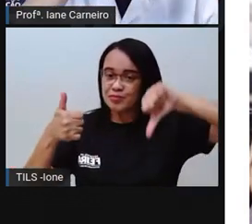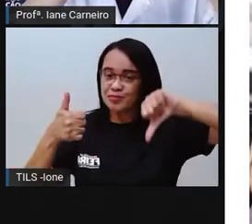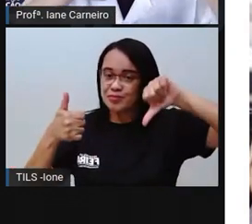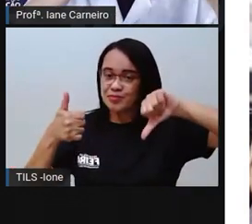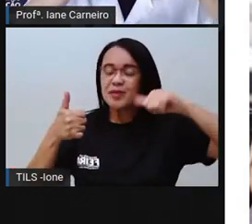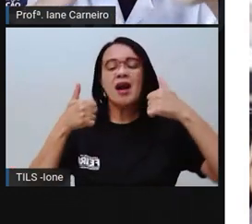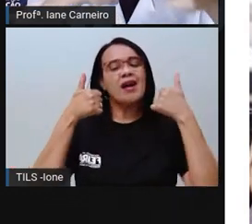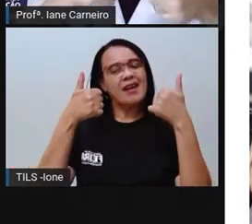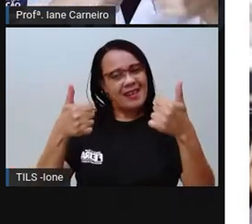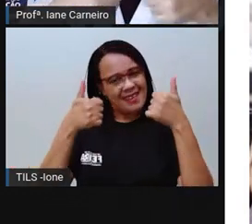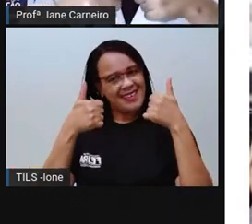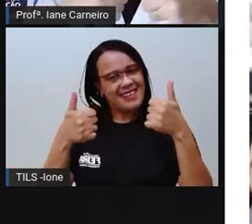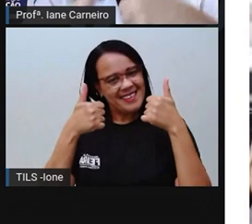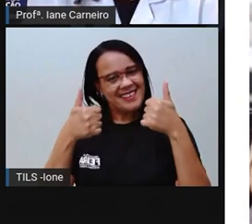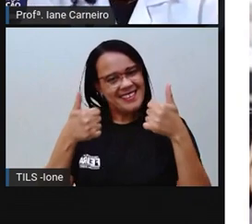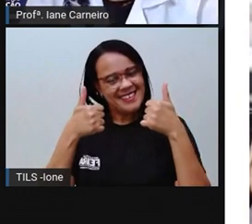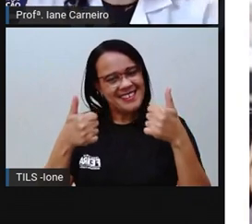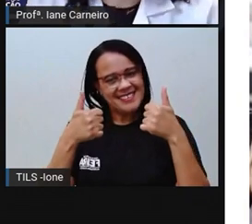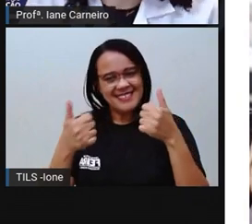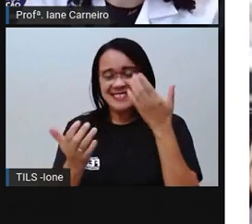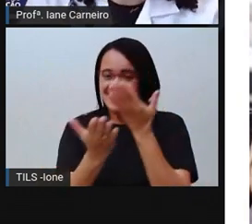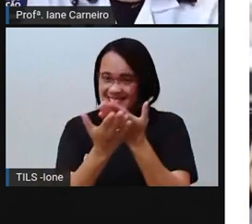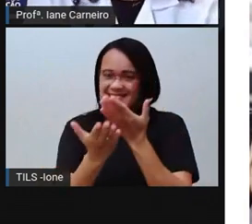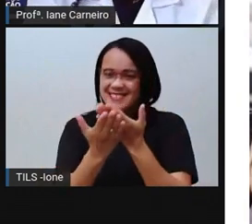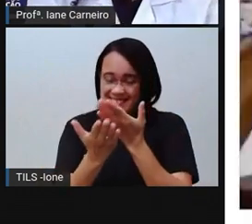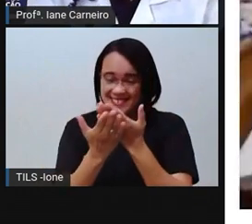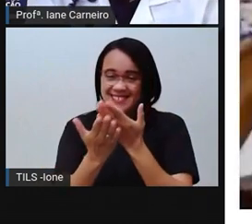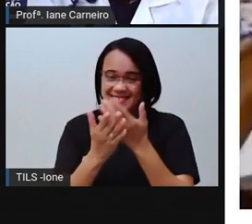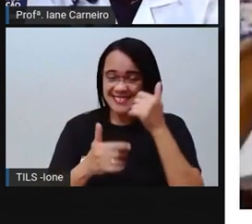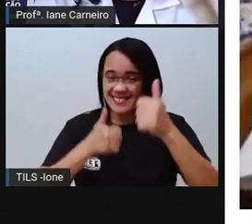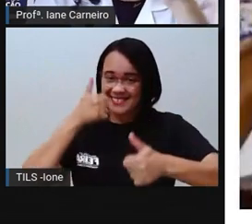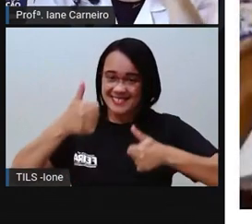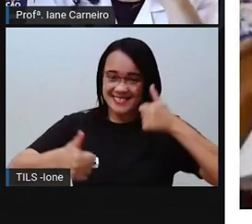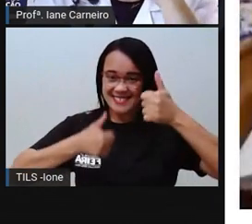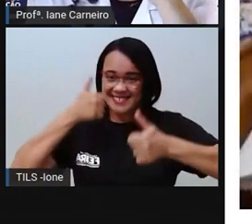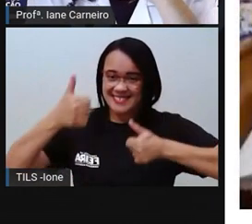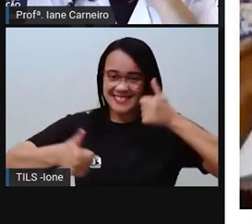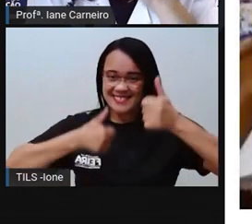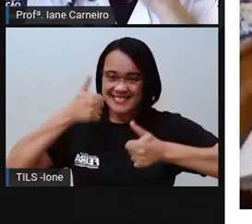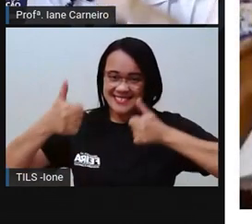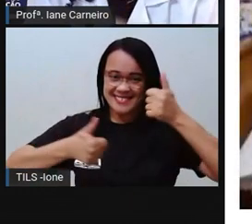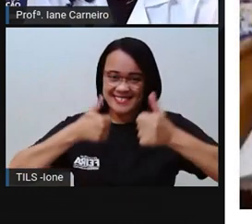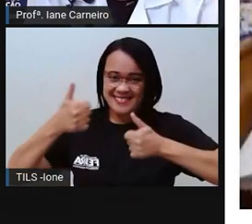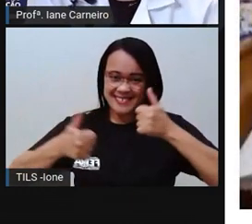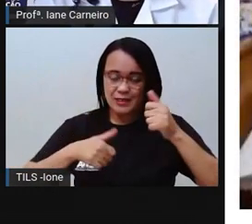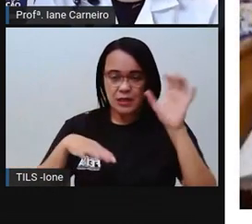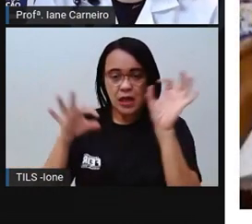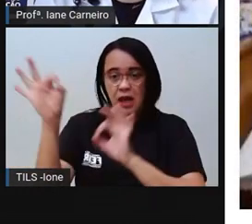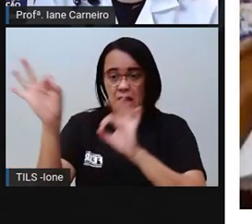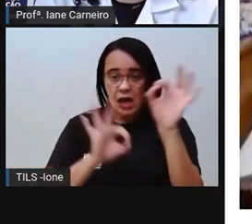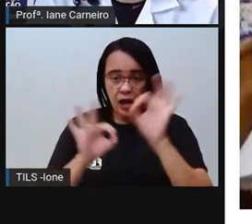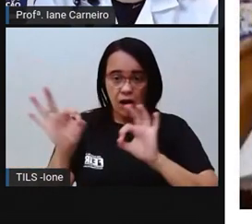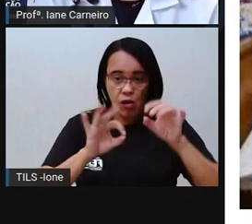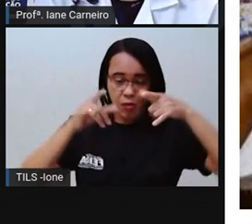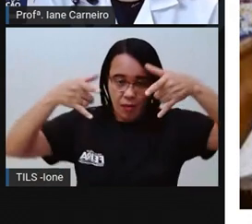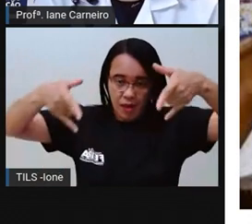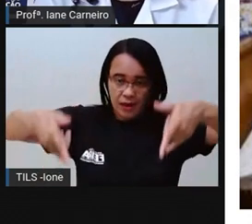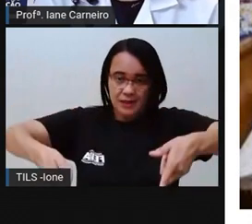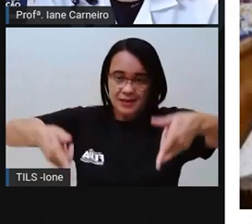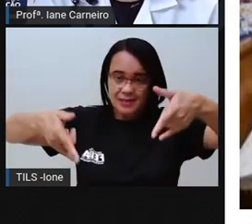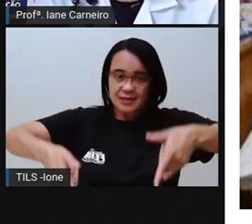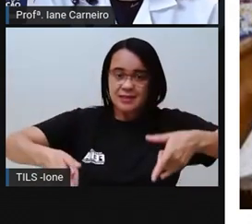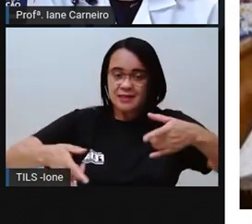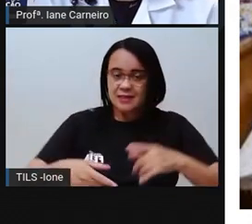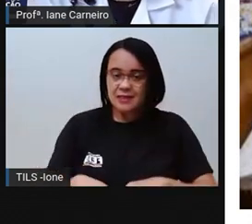Sim, é legal estudar, né? Um direito, a pró acabou de falar isso. Arrumar a cama, ó. Deixa